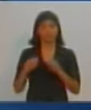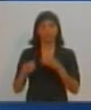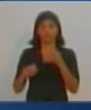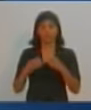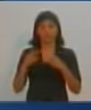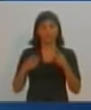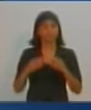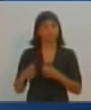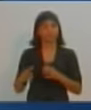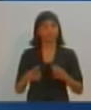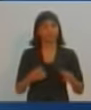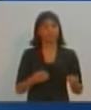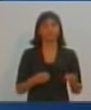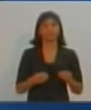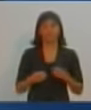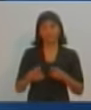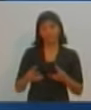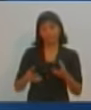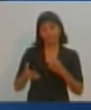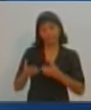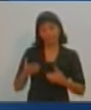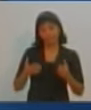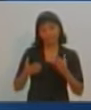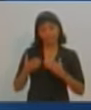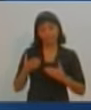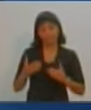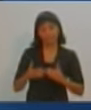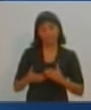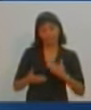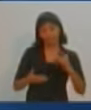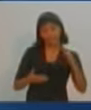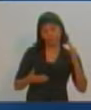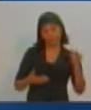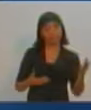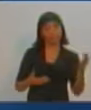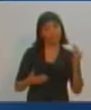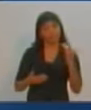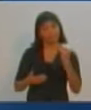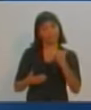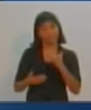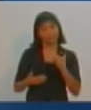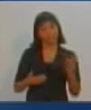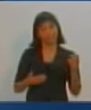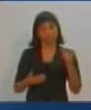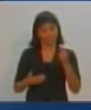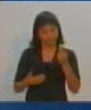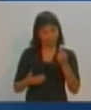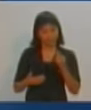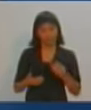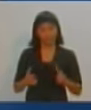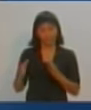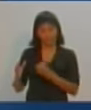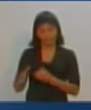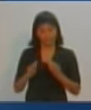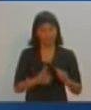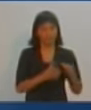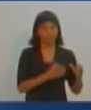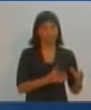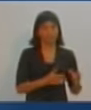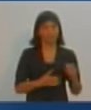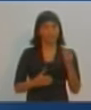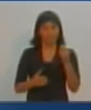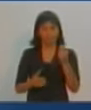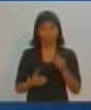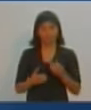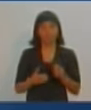isso vai incrementar ainda mais a vinda de investimentos para aquela região, sobretudo para a Vila